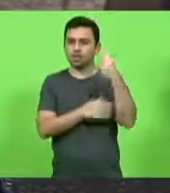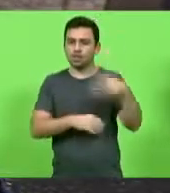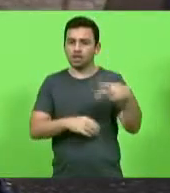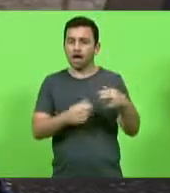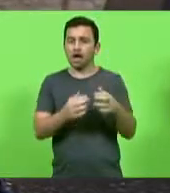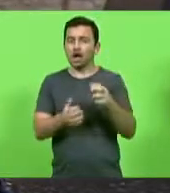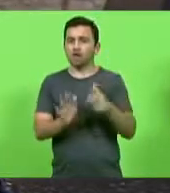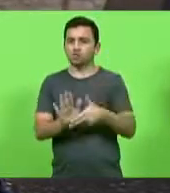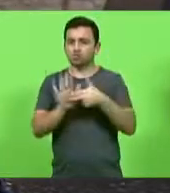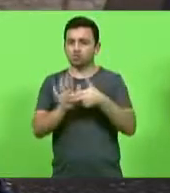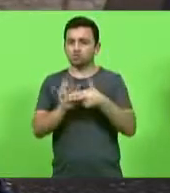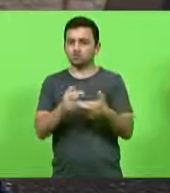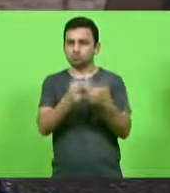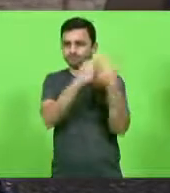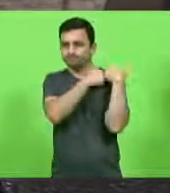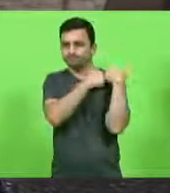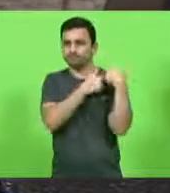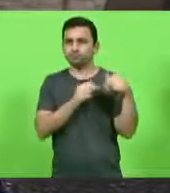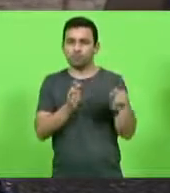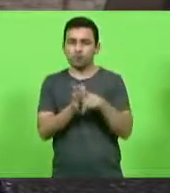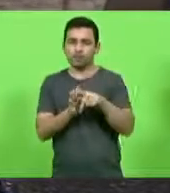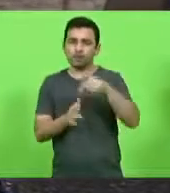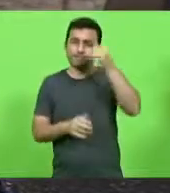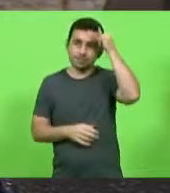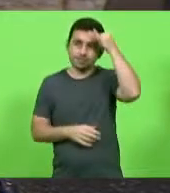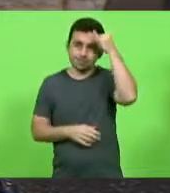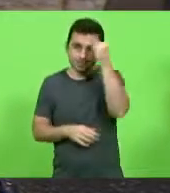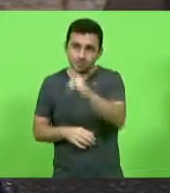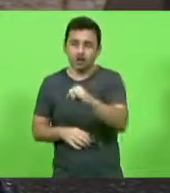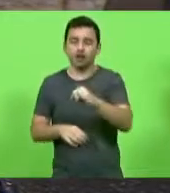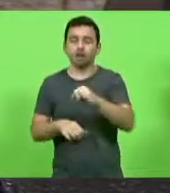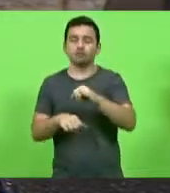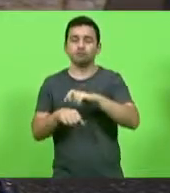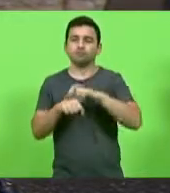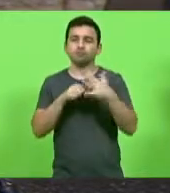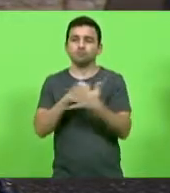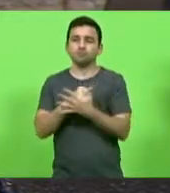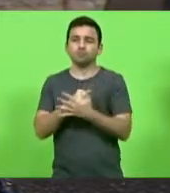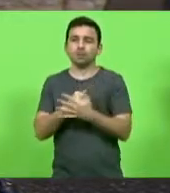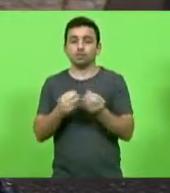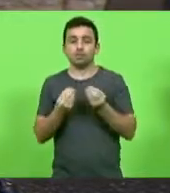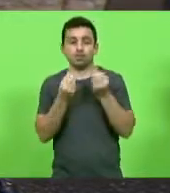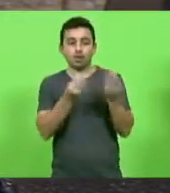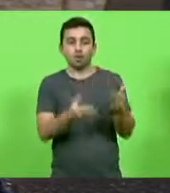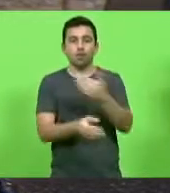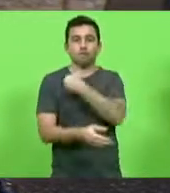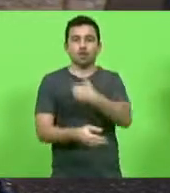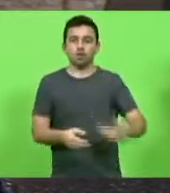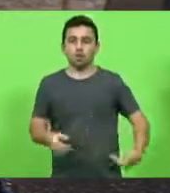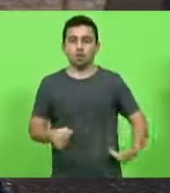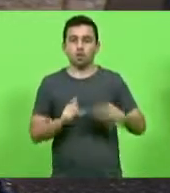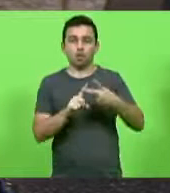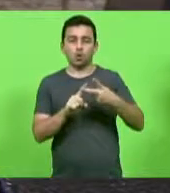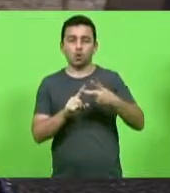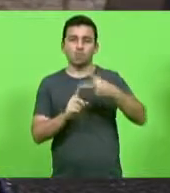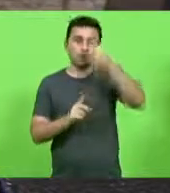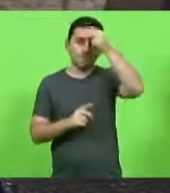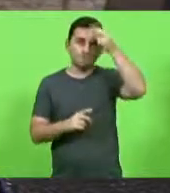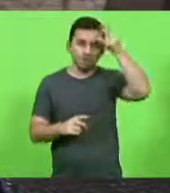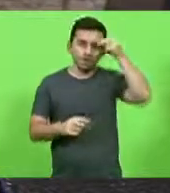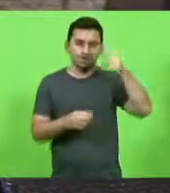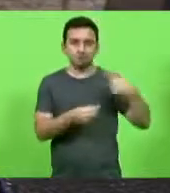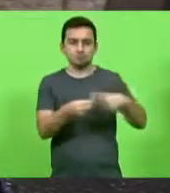responsabilidade do combate à pandemia. Passaram para os prefeitos, governadores. Então,